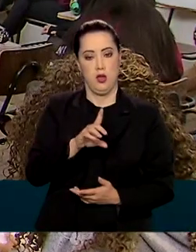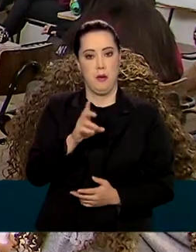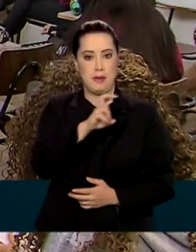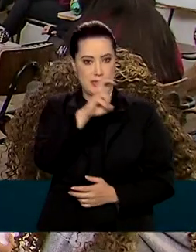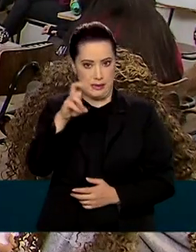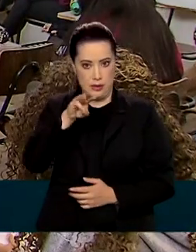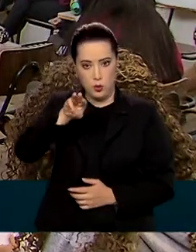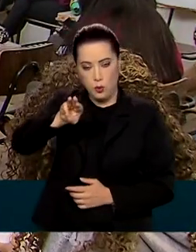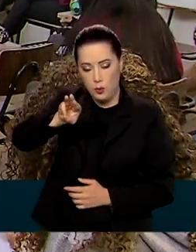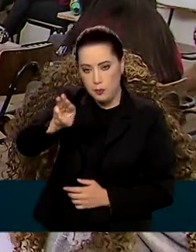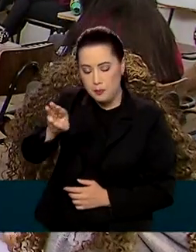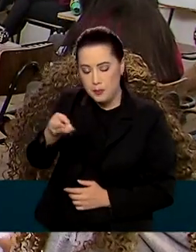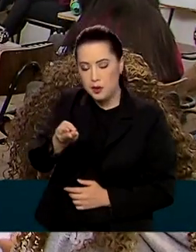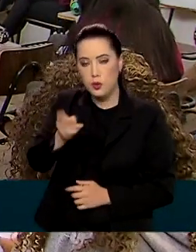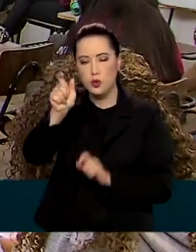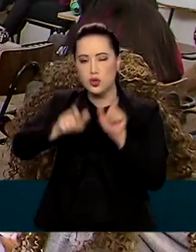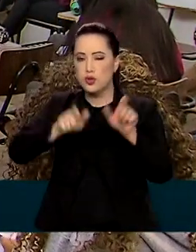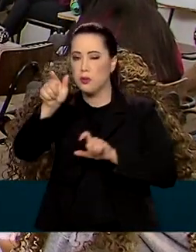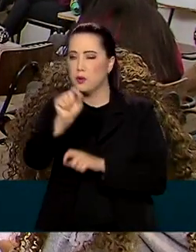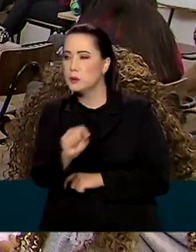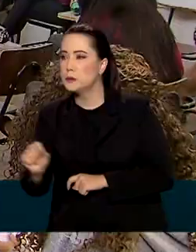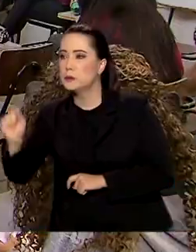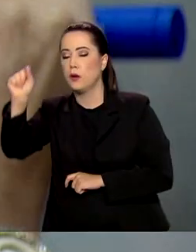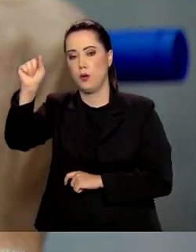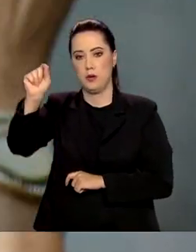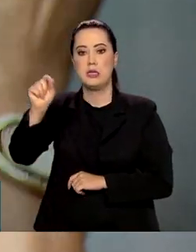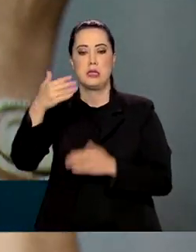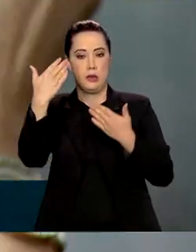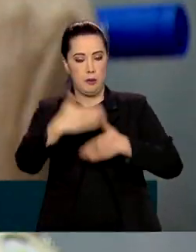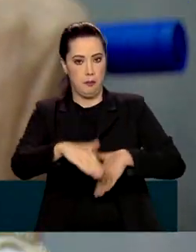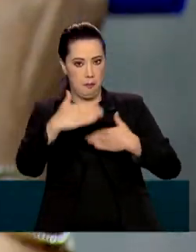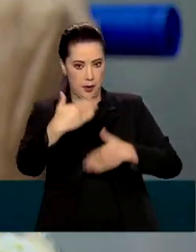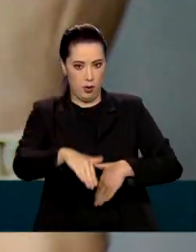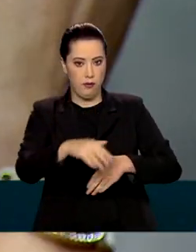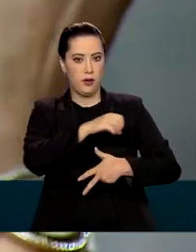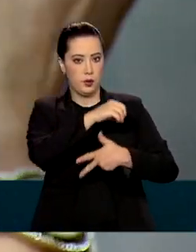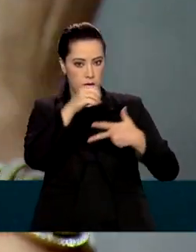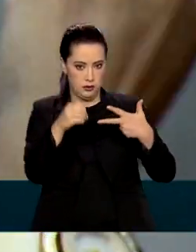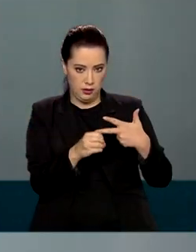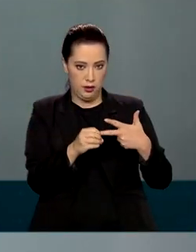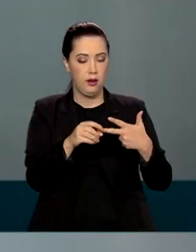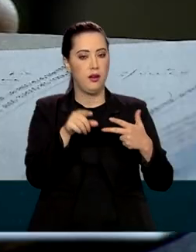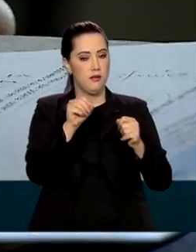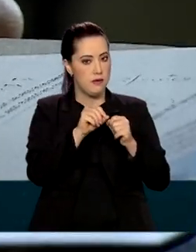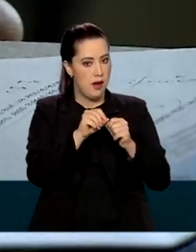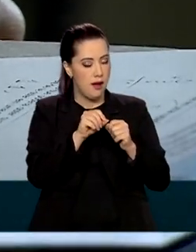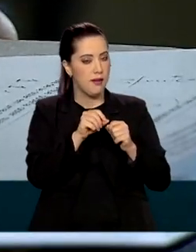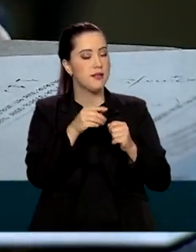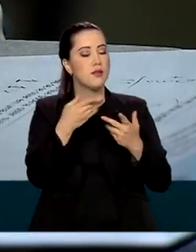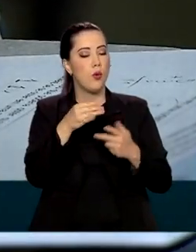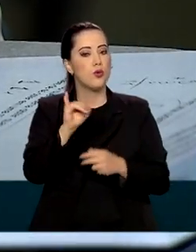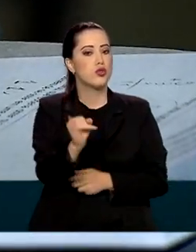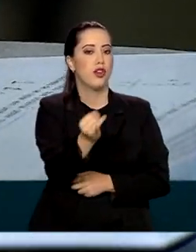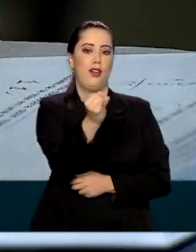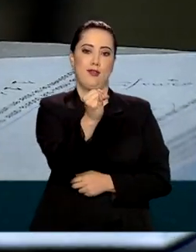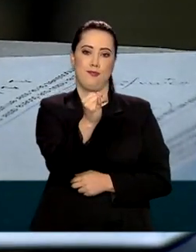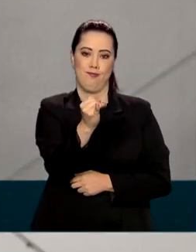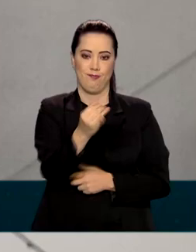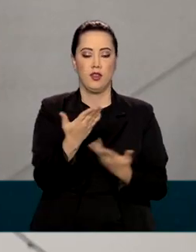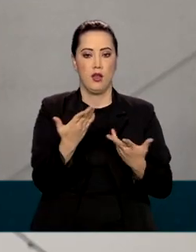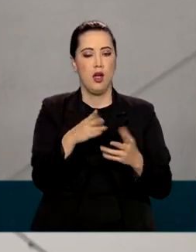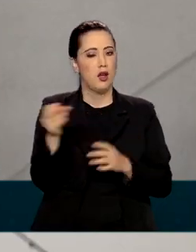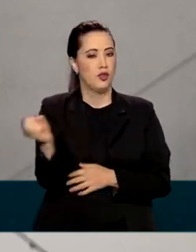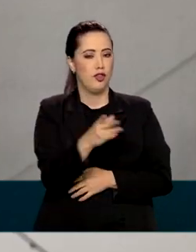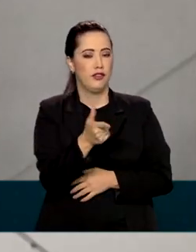5 milhões e 800 mil brasileiros que farão em janeiro o Enem 2020. A novidade deste ano é um